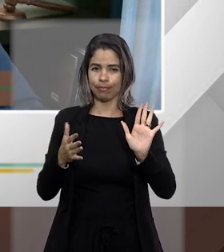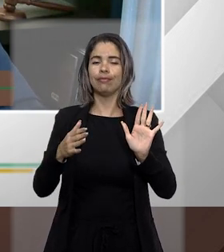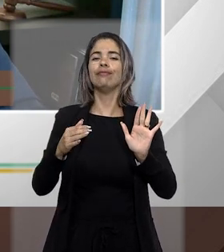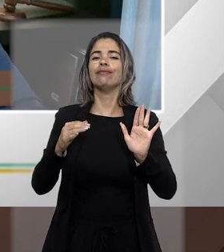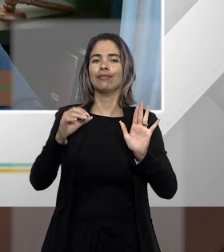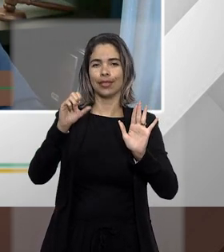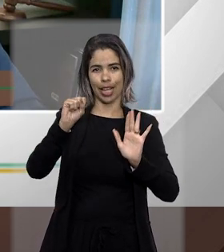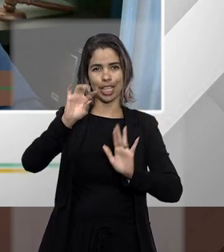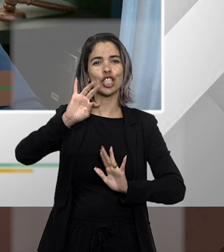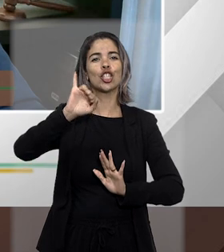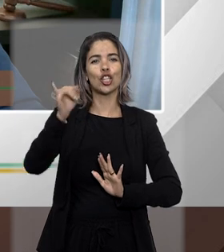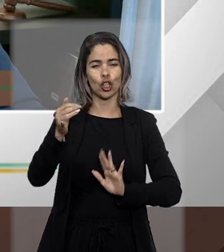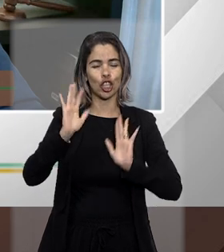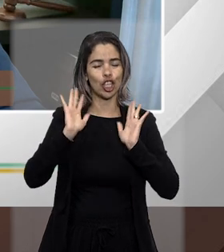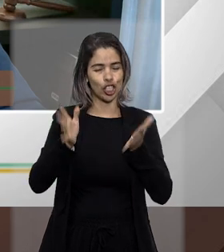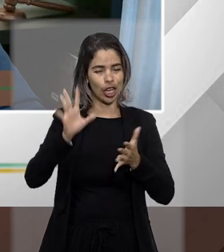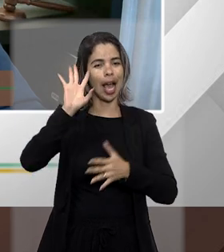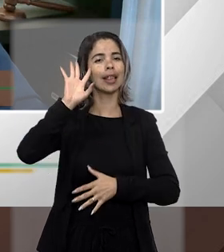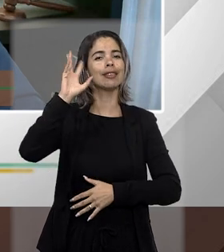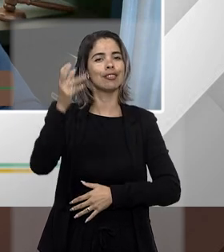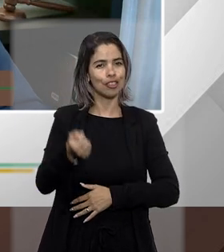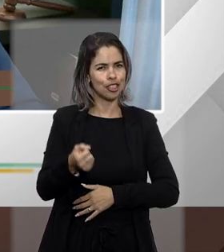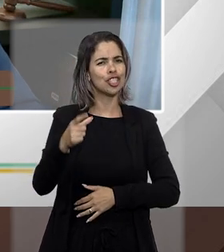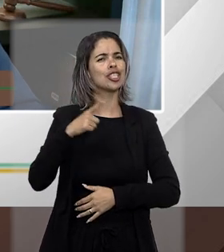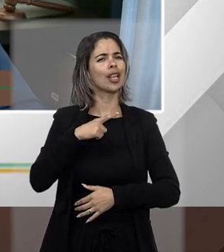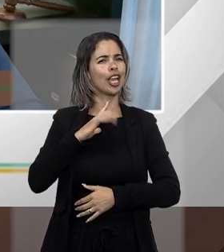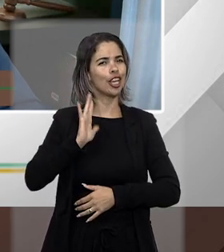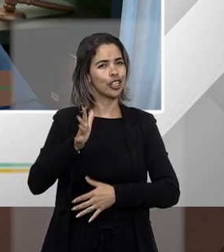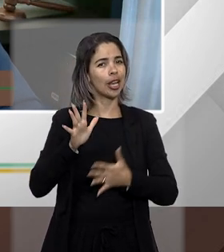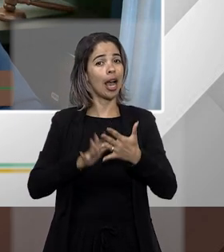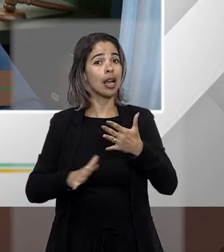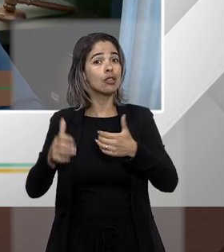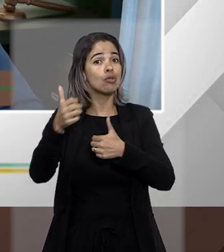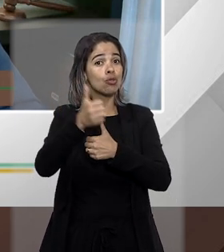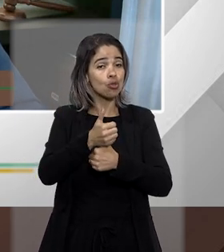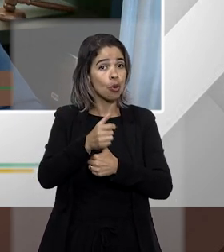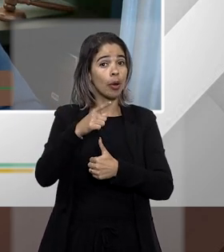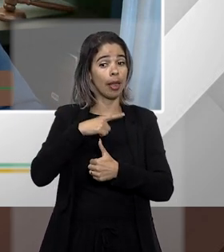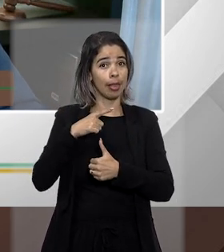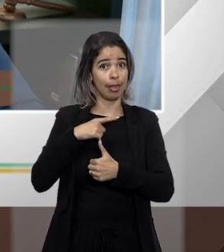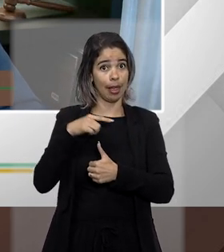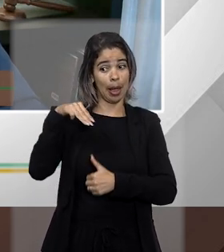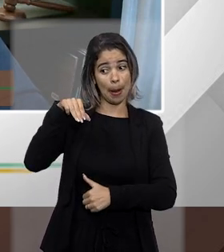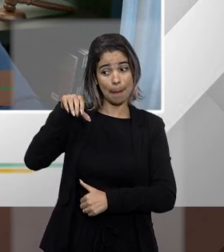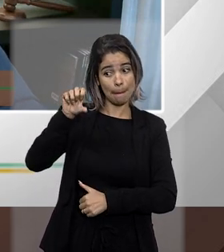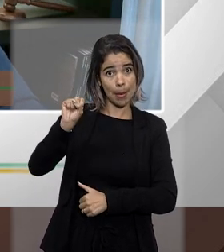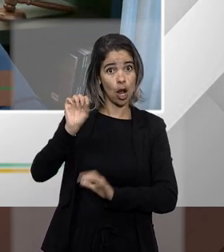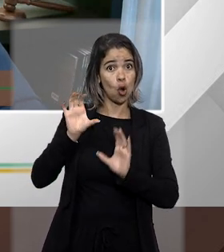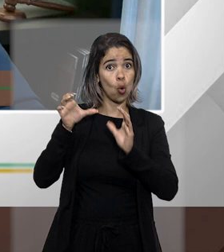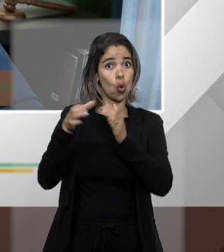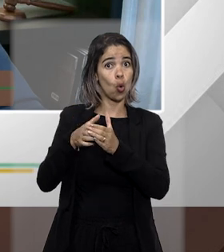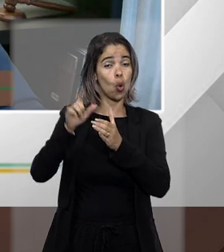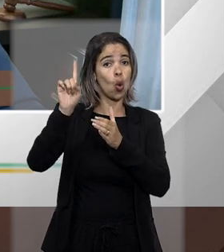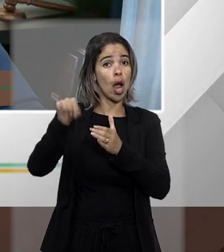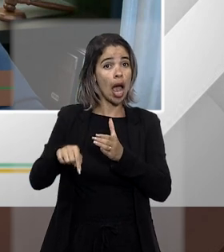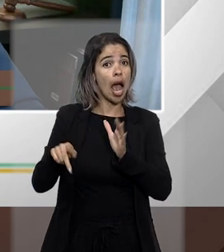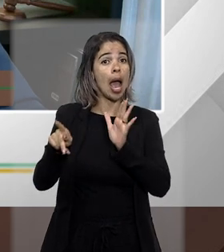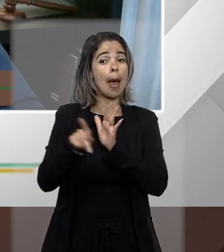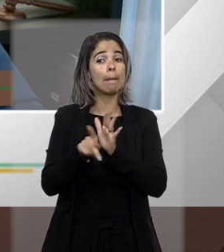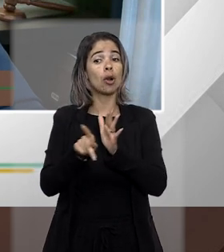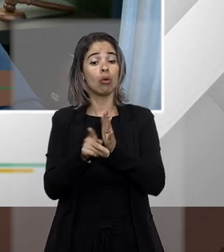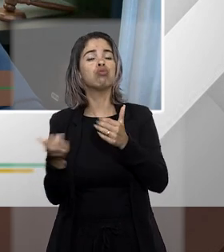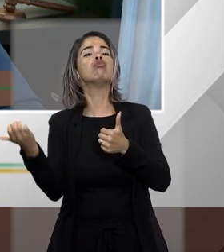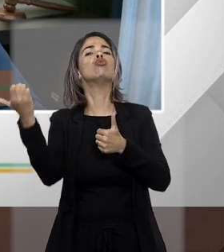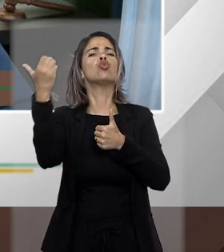falando que mandado de segurança coletivo é a figura da substituição processual ou seja